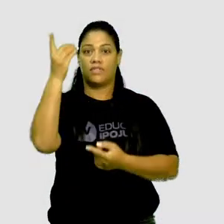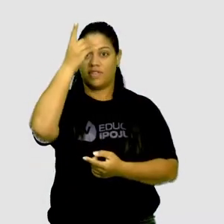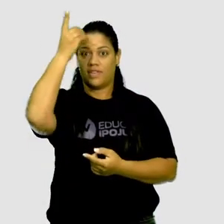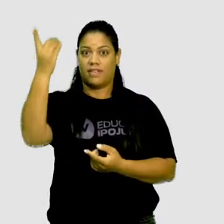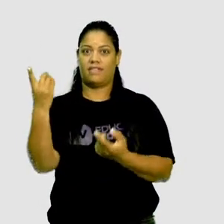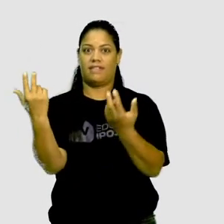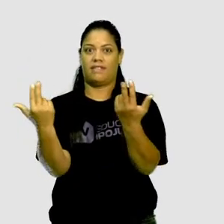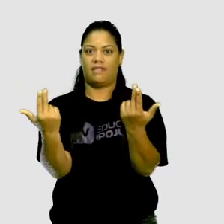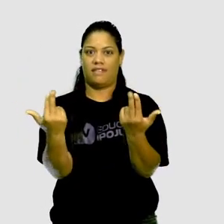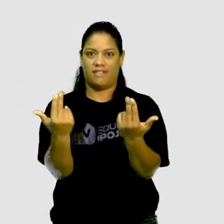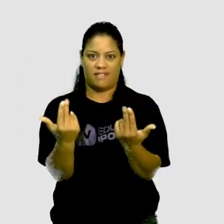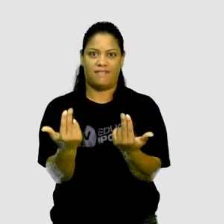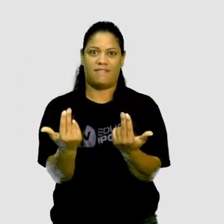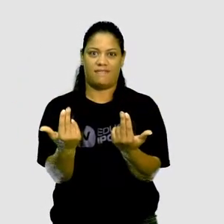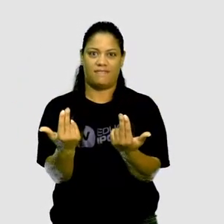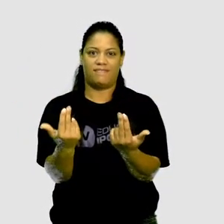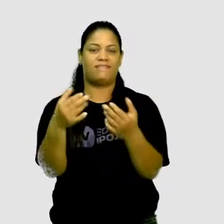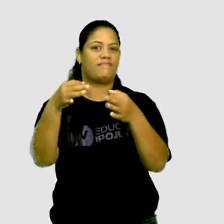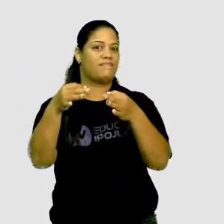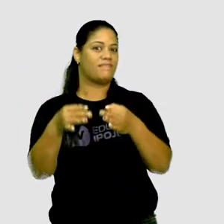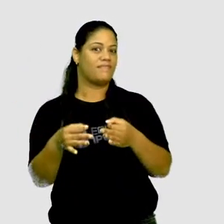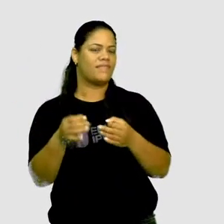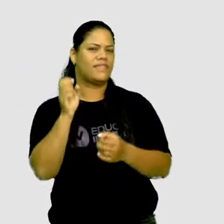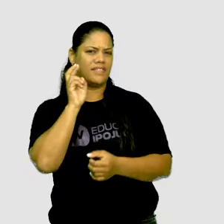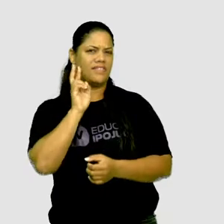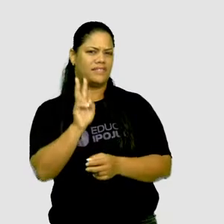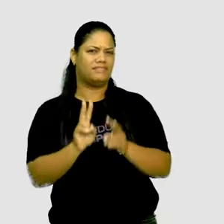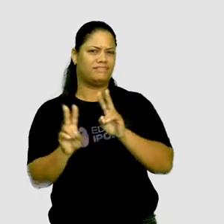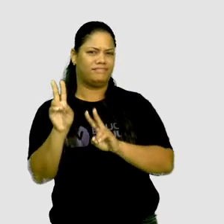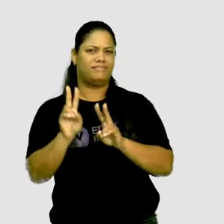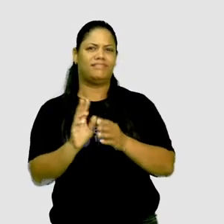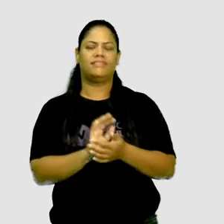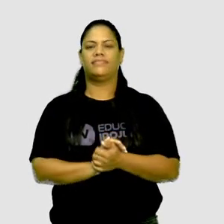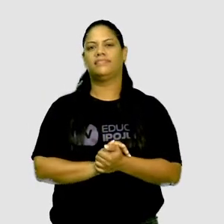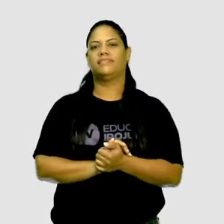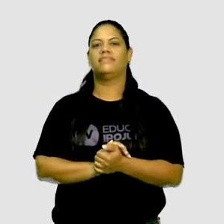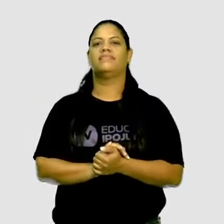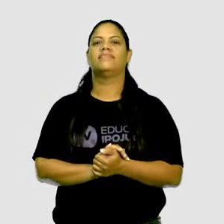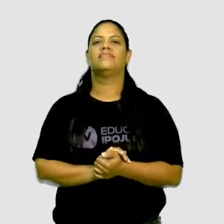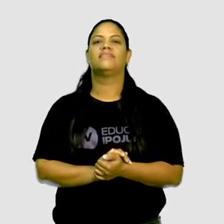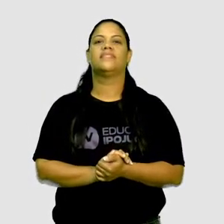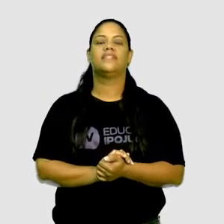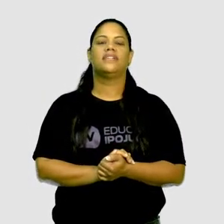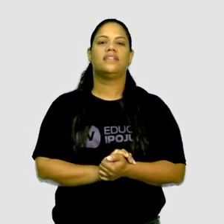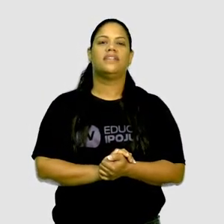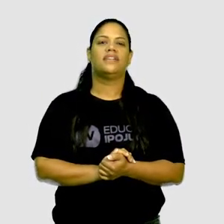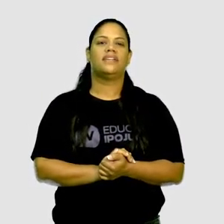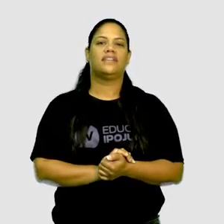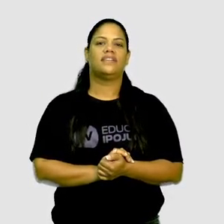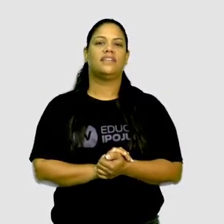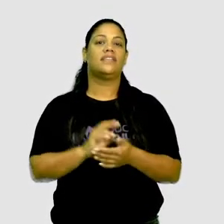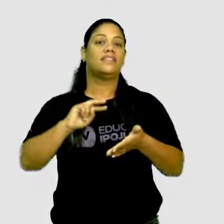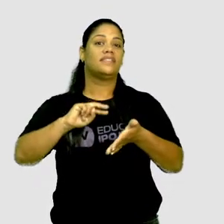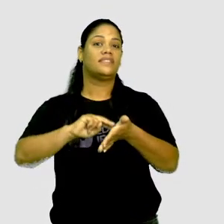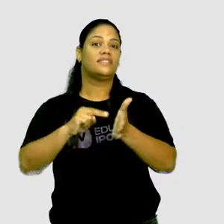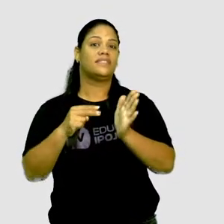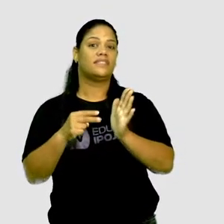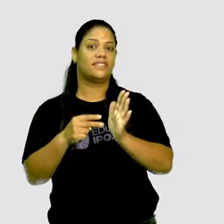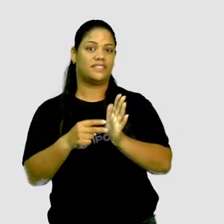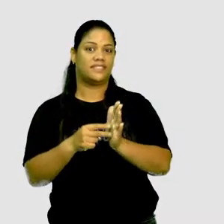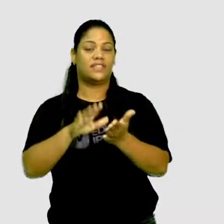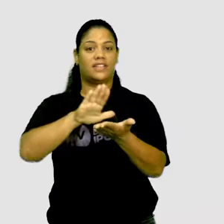original do texto, certo? Olha só aí, parafrasear? Parafrasear é exatamente